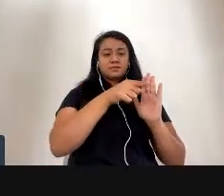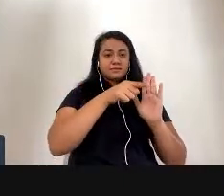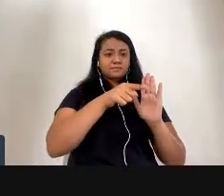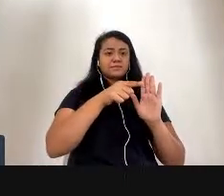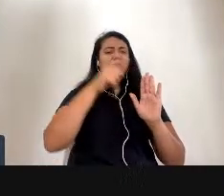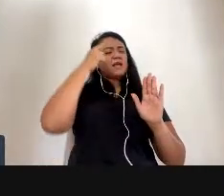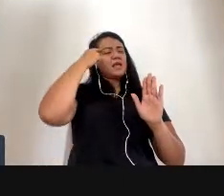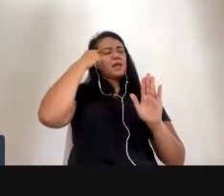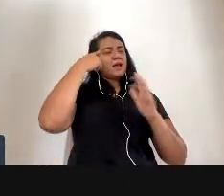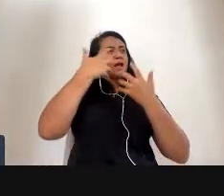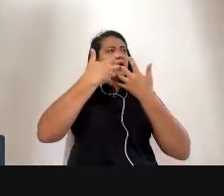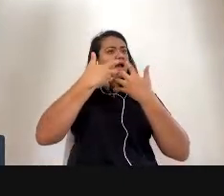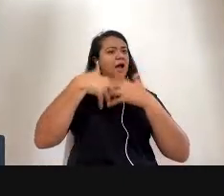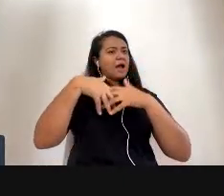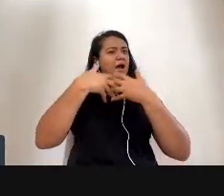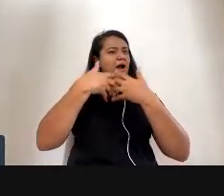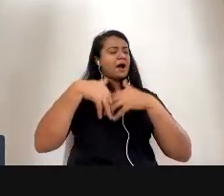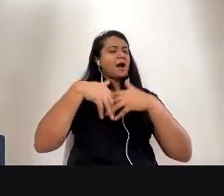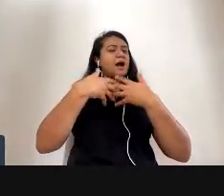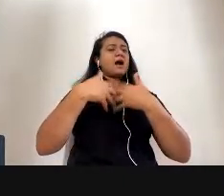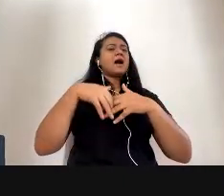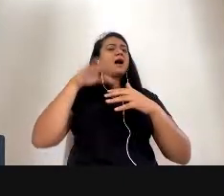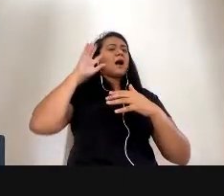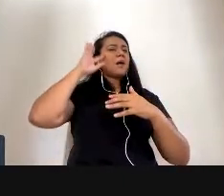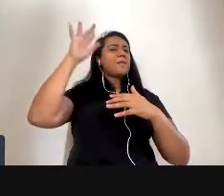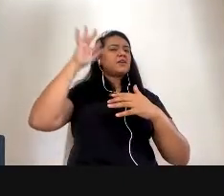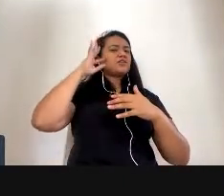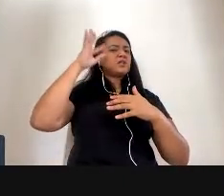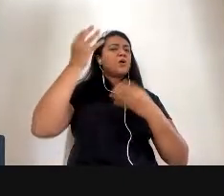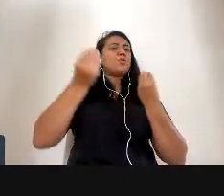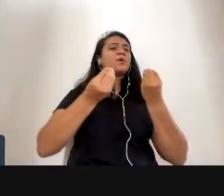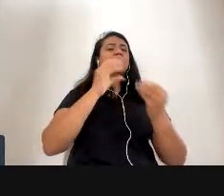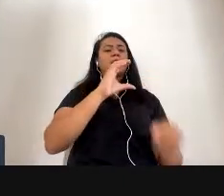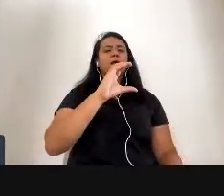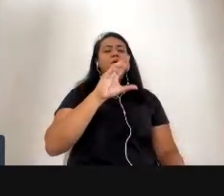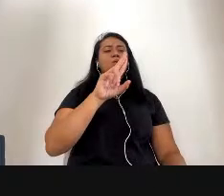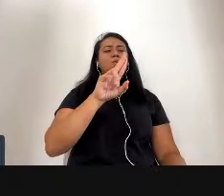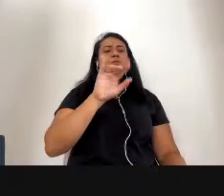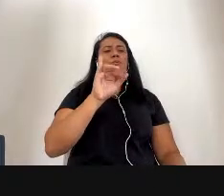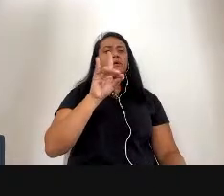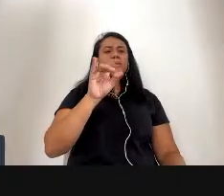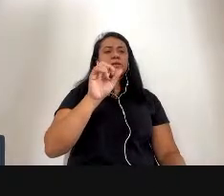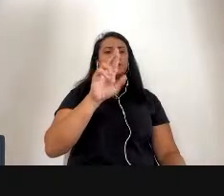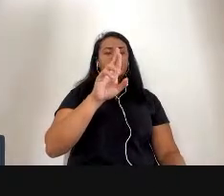reimaginar o cuidar. E a Rubiane é uma artista pesquisadora,